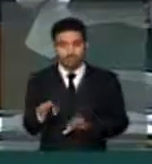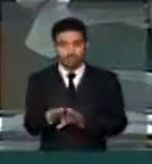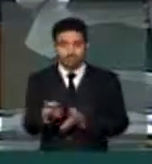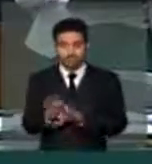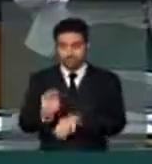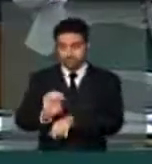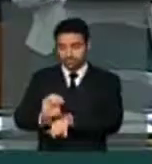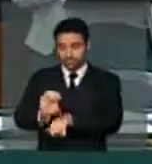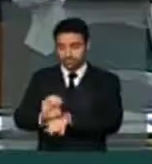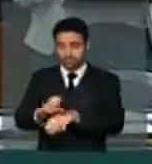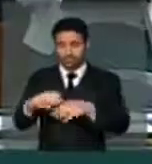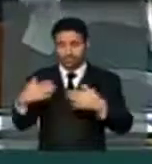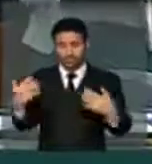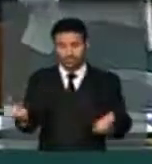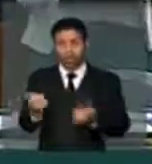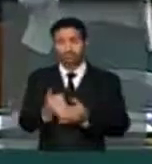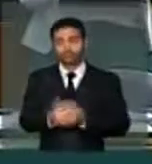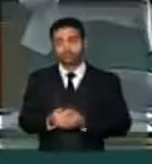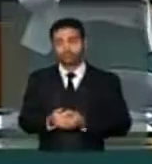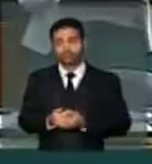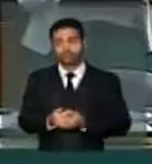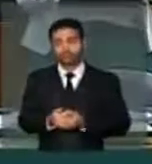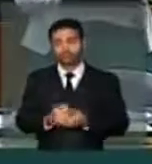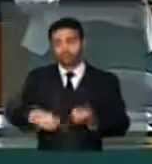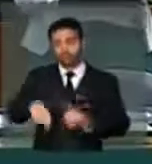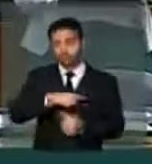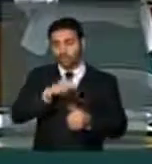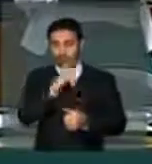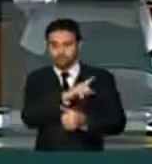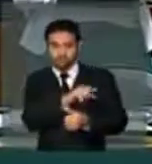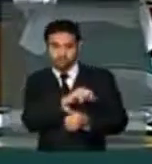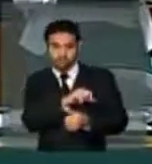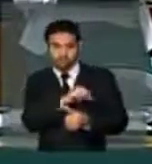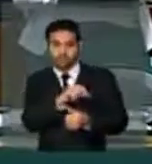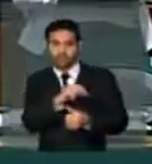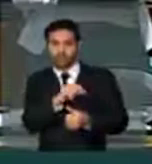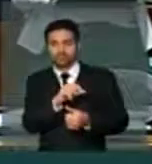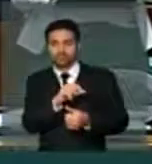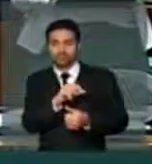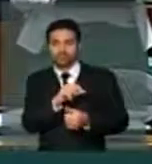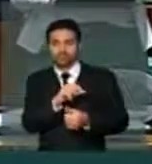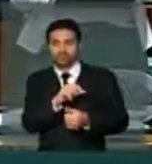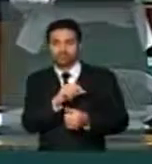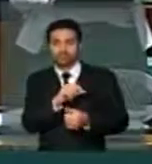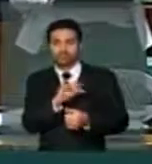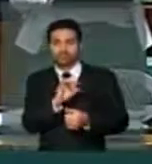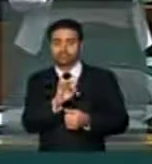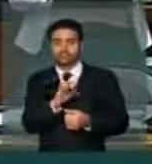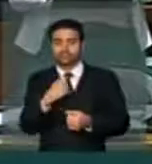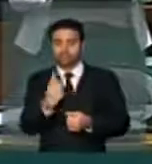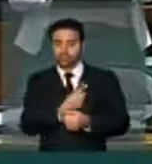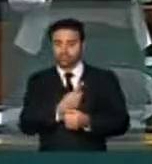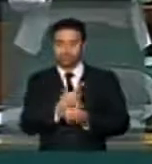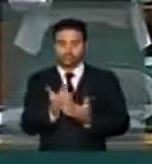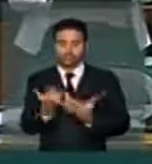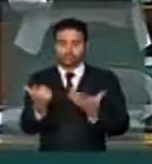esfera estadual. Então, para reverter essa tendência de se apequenar, de se diminuir